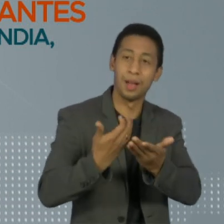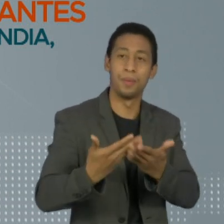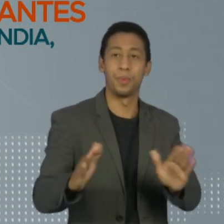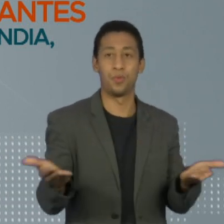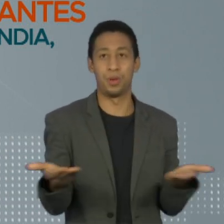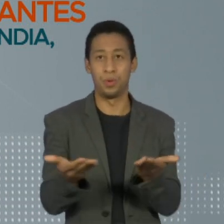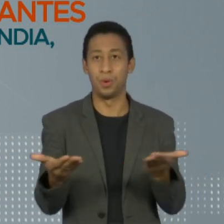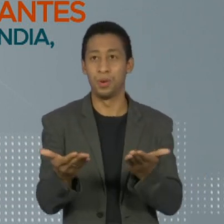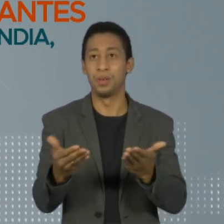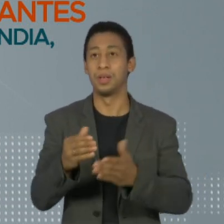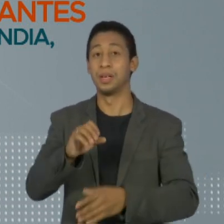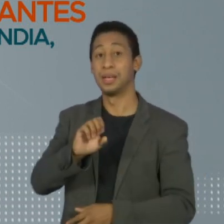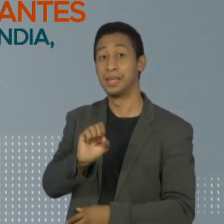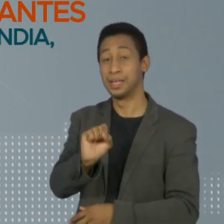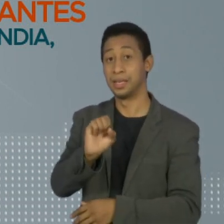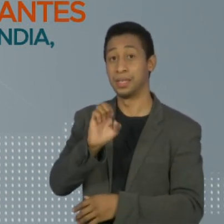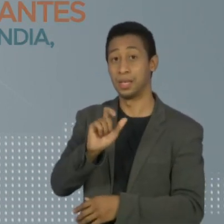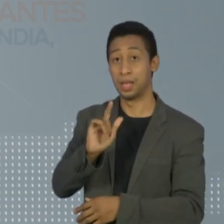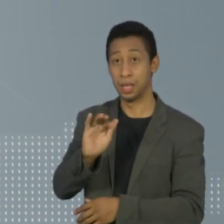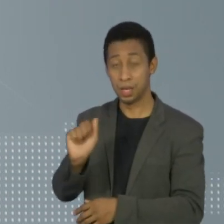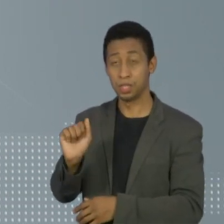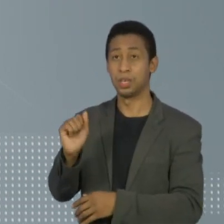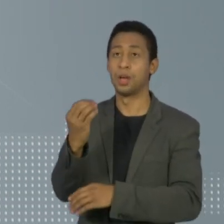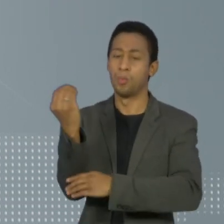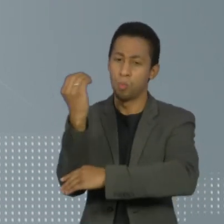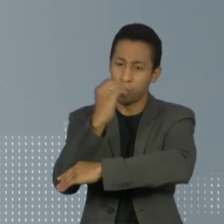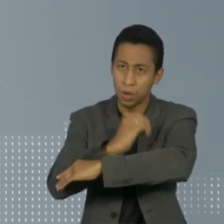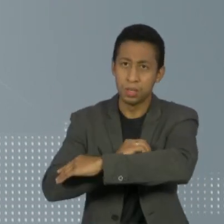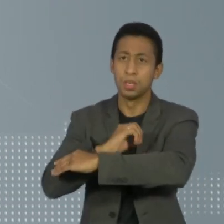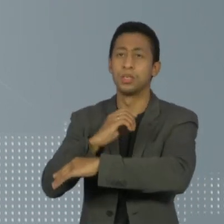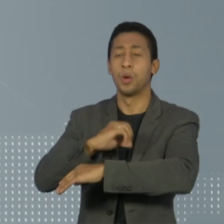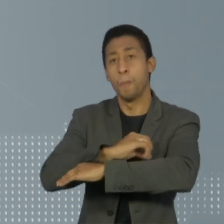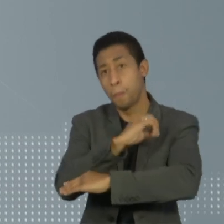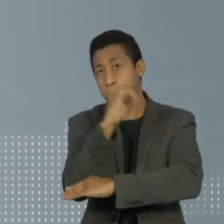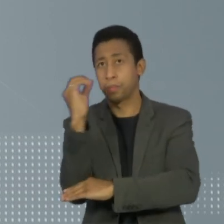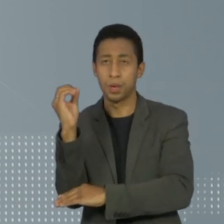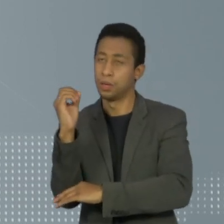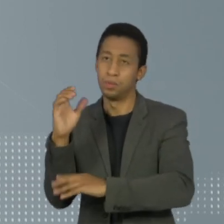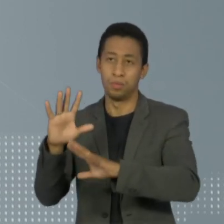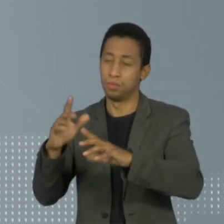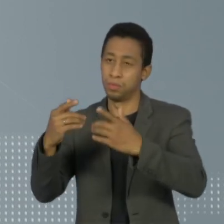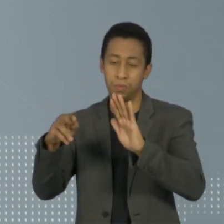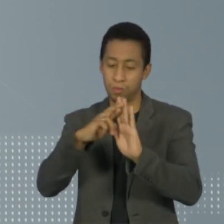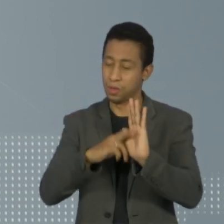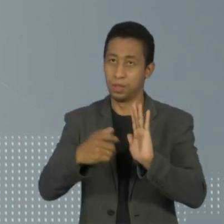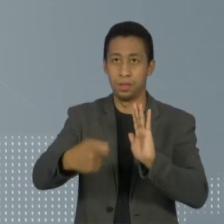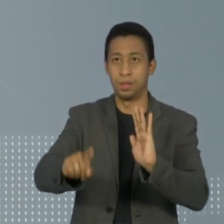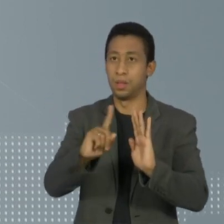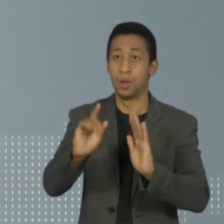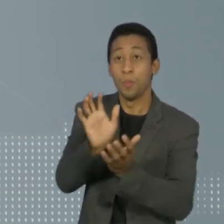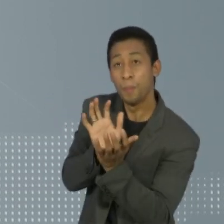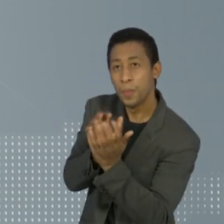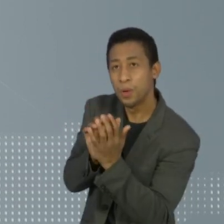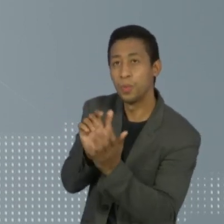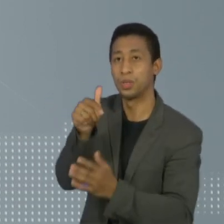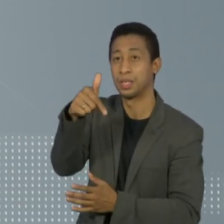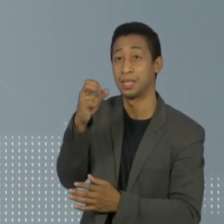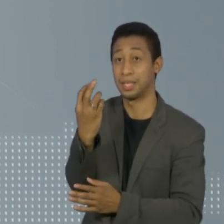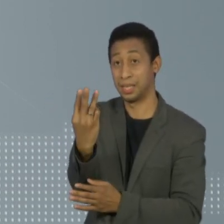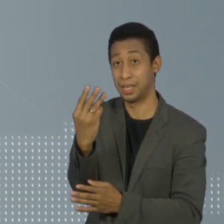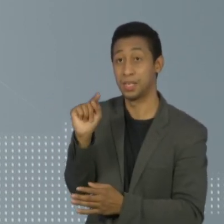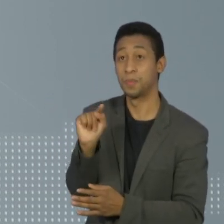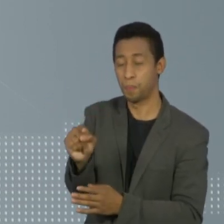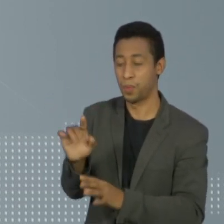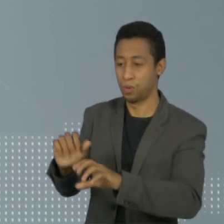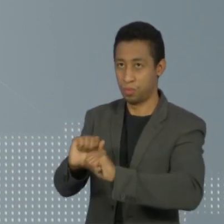as regiões de Ceilândia, Sol Nascente e Pôr do Sol. Com o número de casos mais controlado, Pernambuco tem 73 mil. Amanhã,